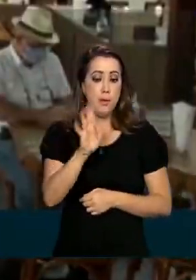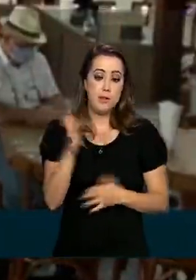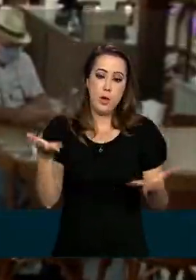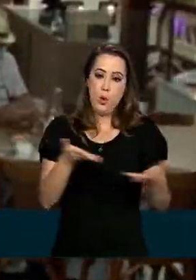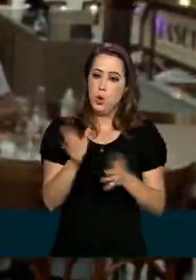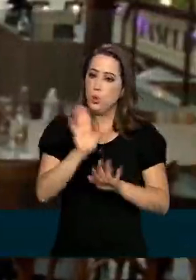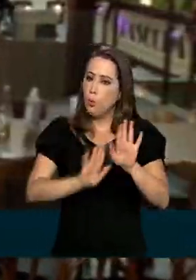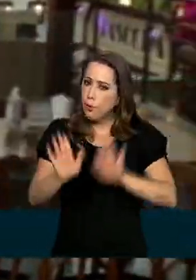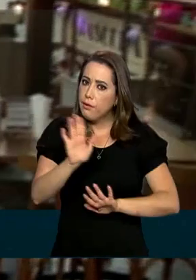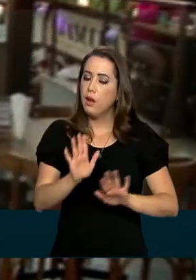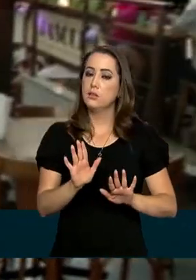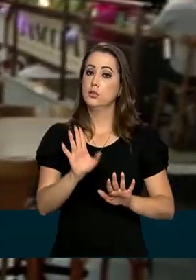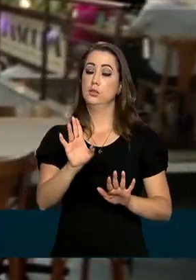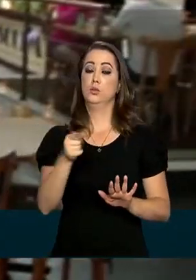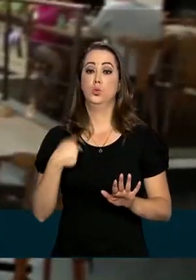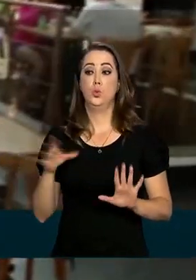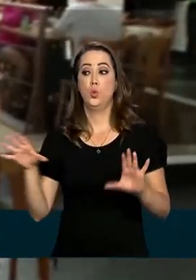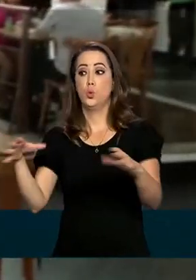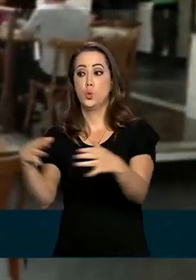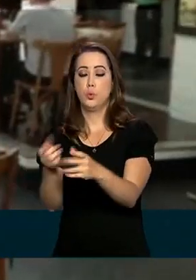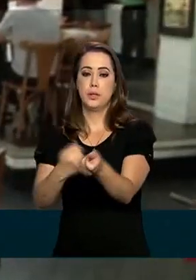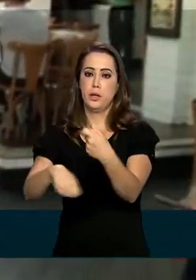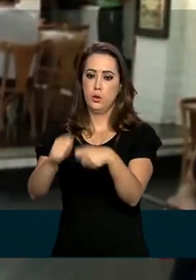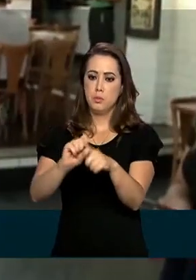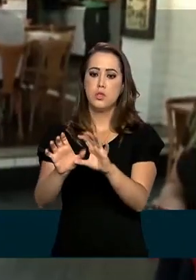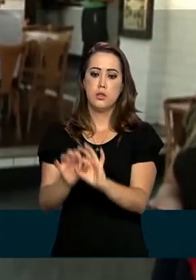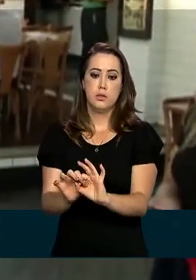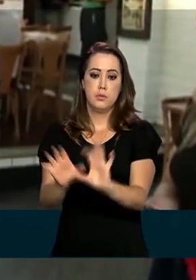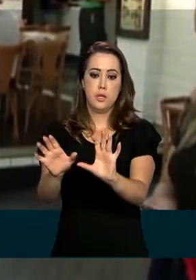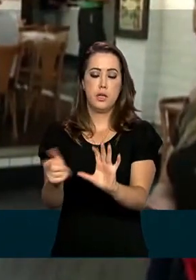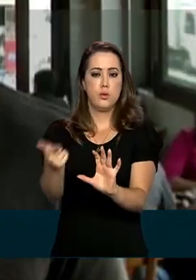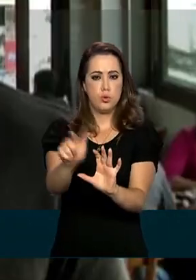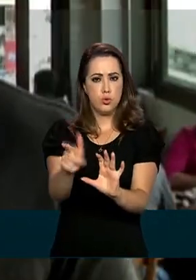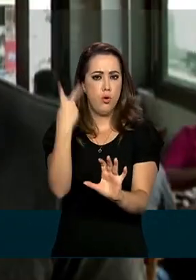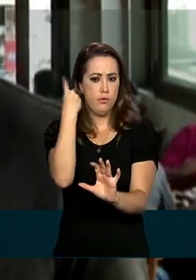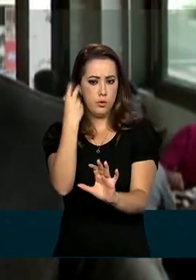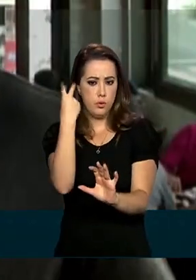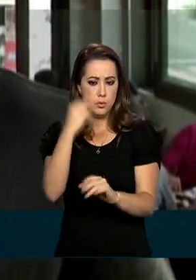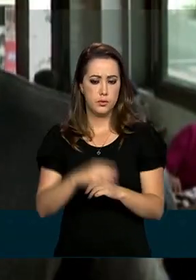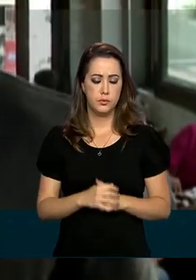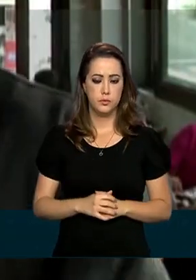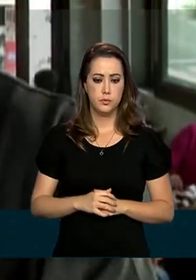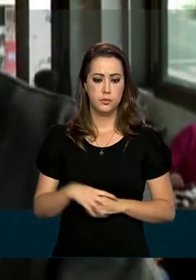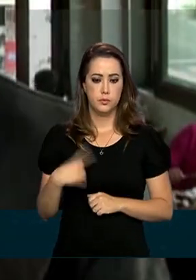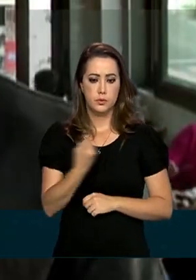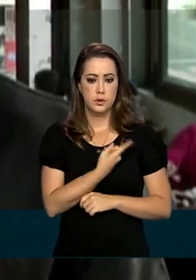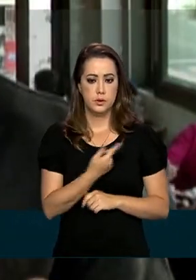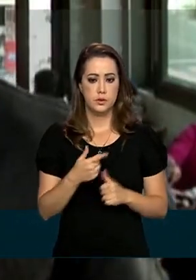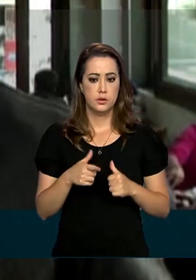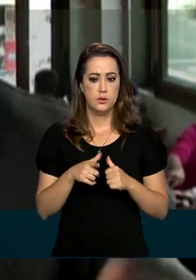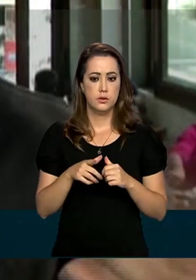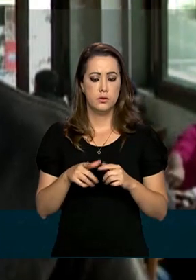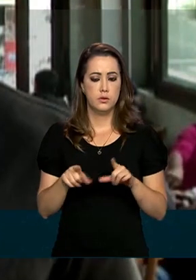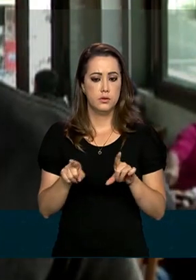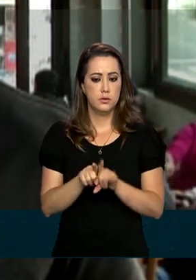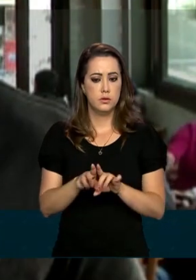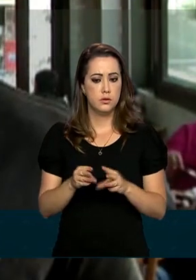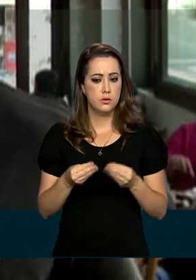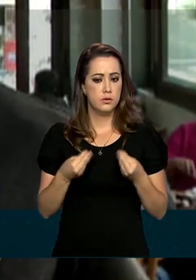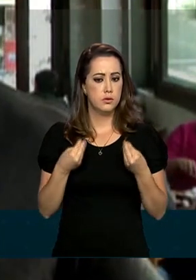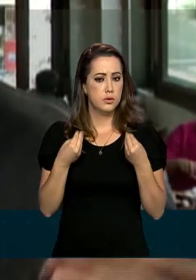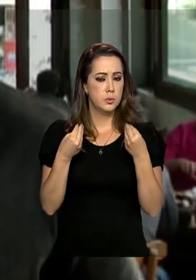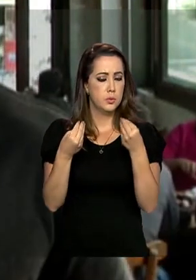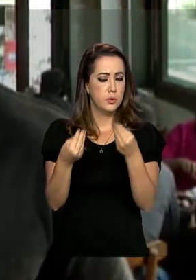Em muitos estados, vários setores da economia já foram autorizados a funcionar. A gente está com todos os protocolos, estamos mostrando os